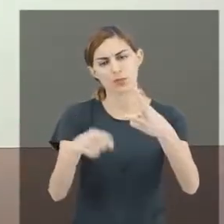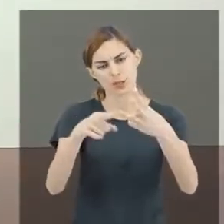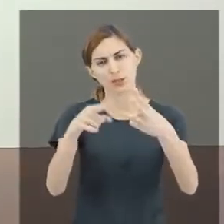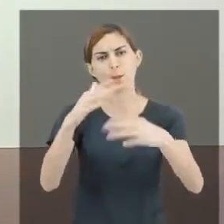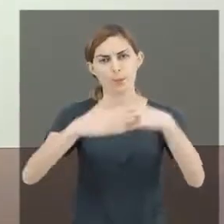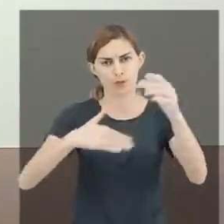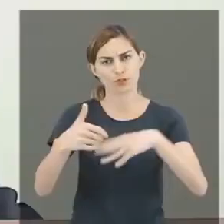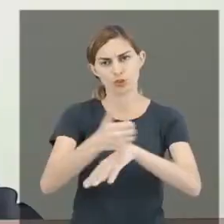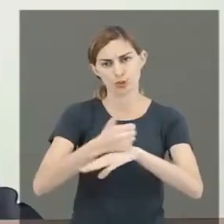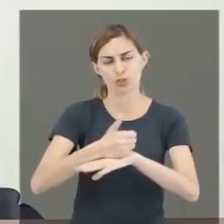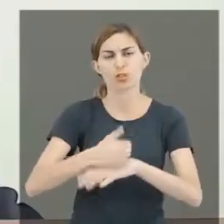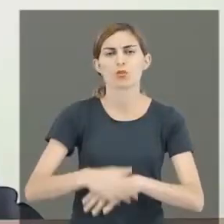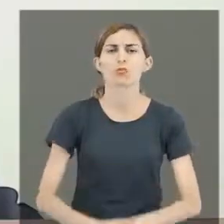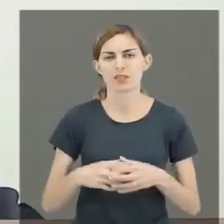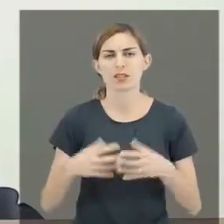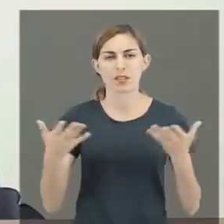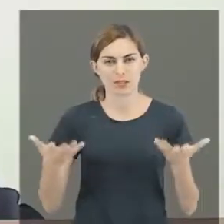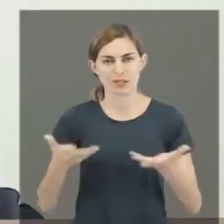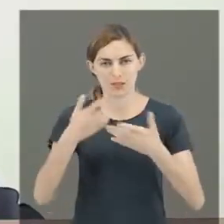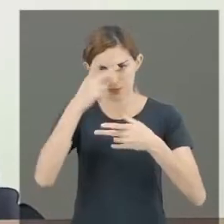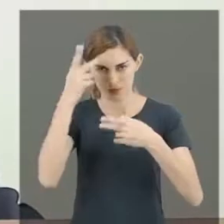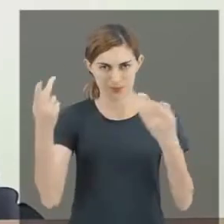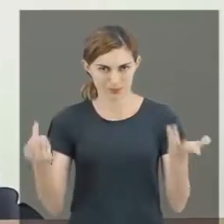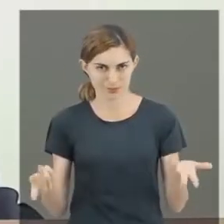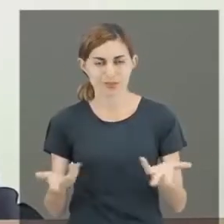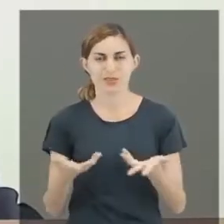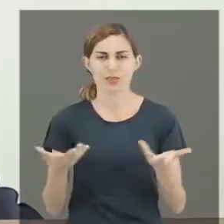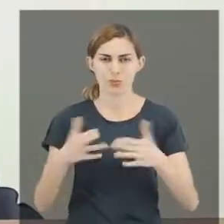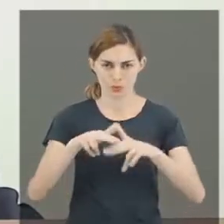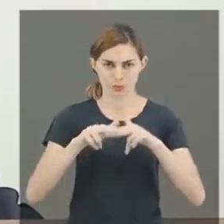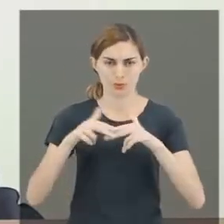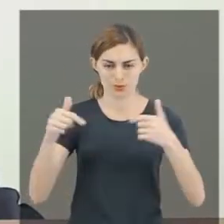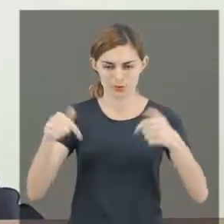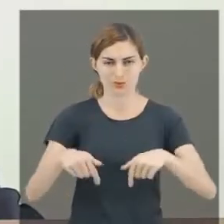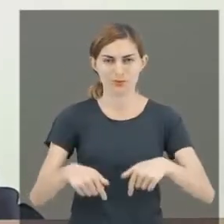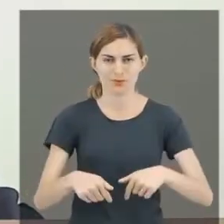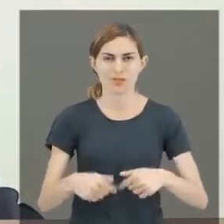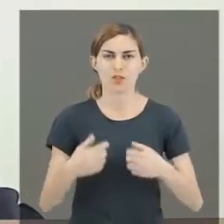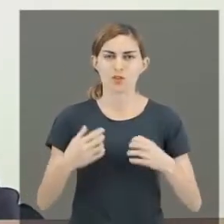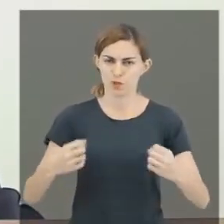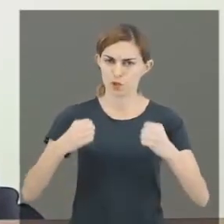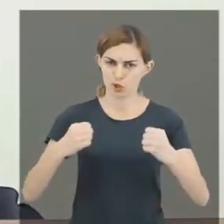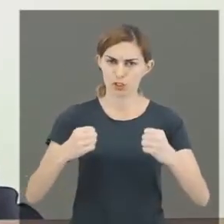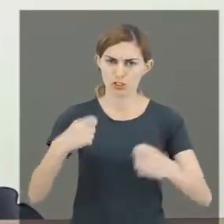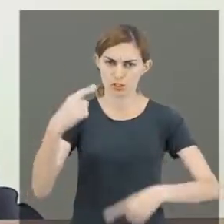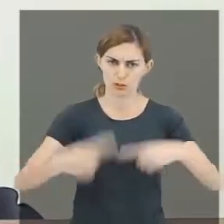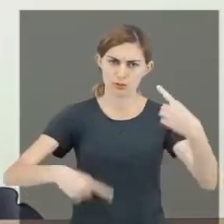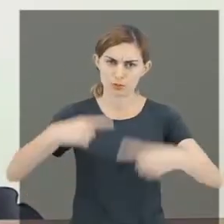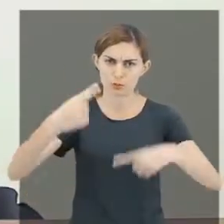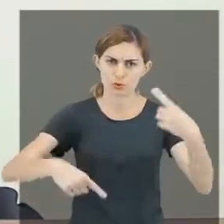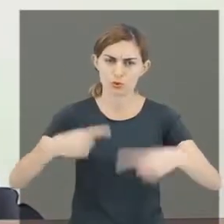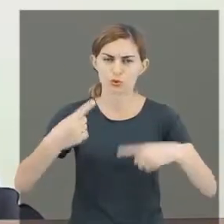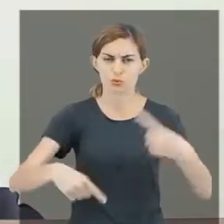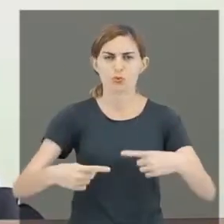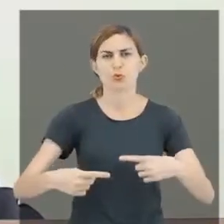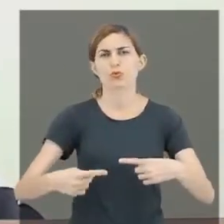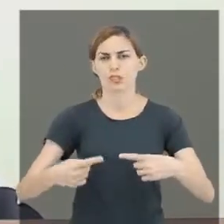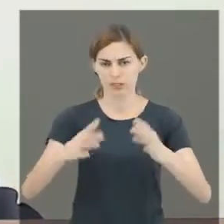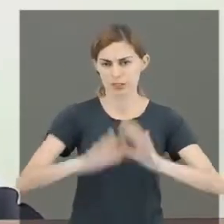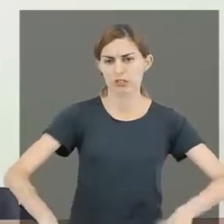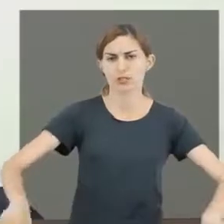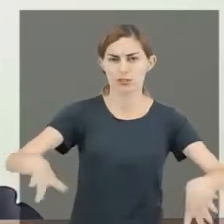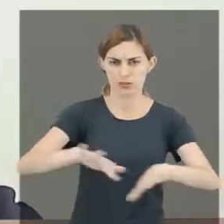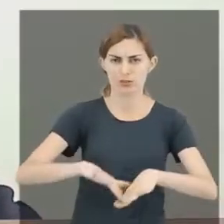também a educação básica. Pessoal, é por isso que nós estamos aqui. Para fortalecer essas políticas, essas políticas públicas.